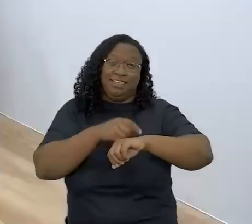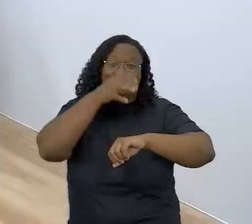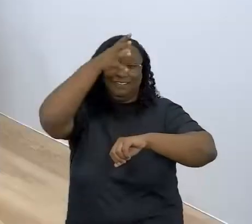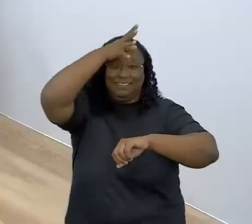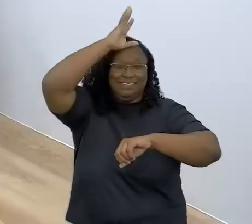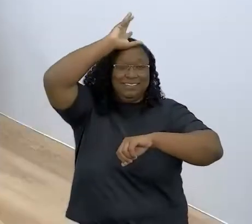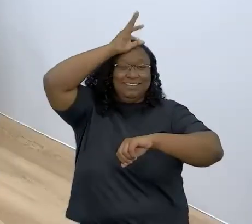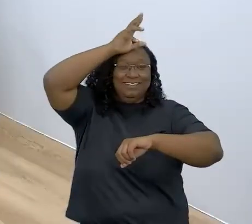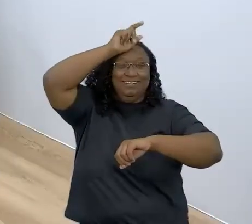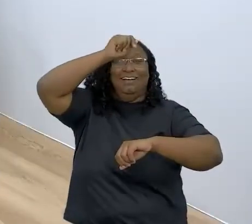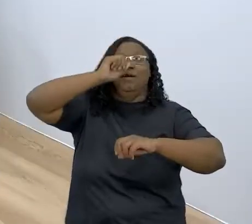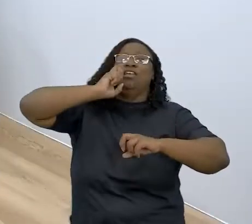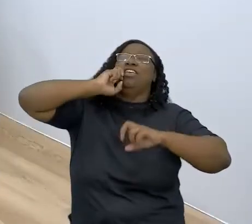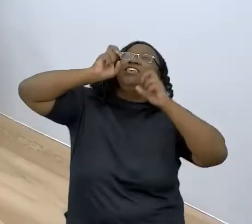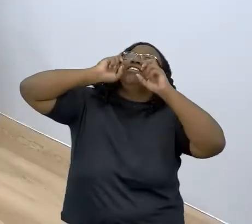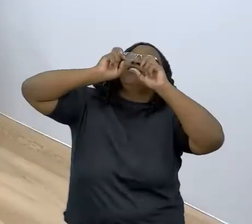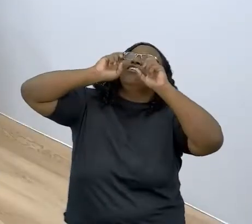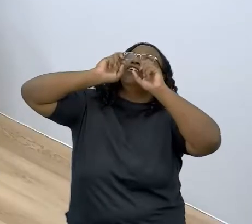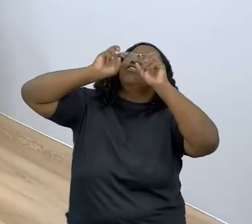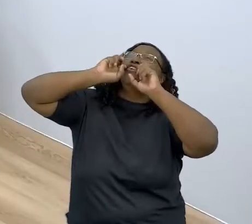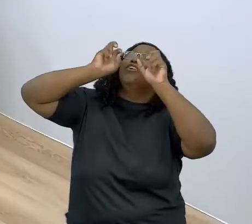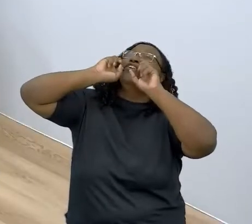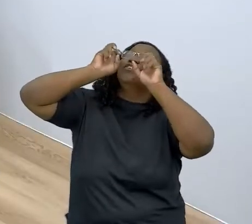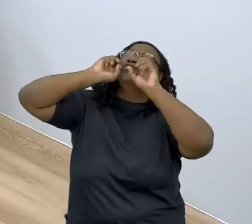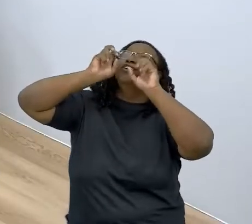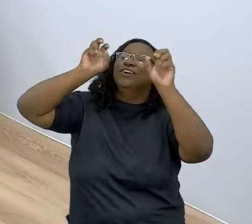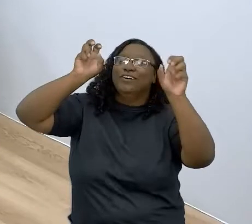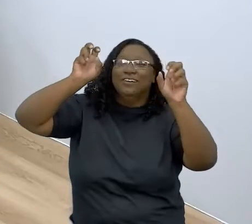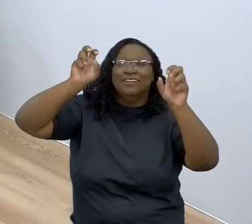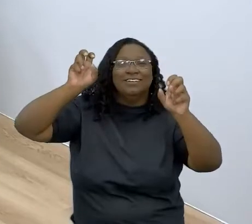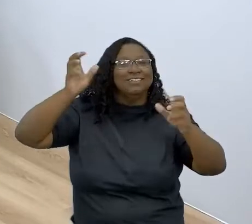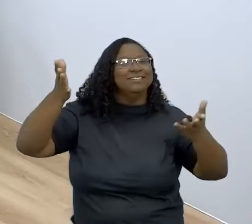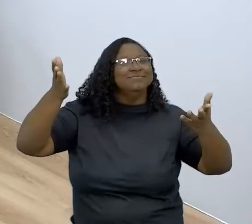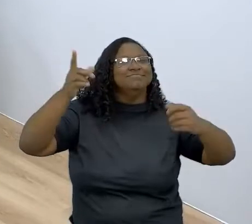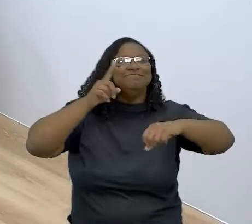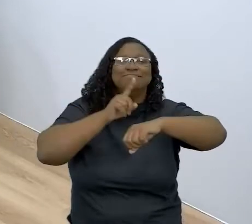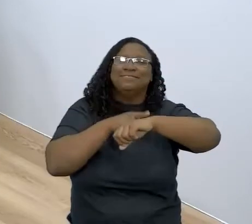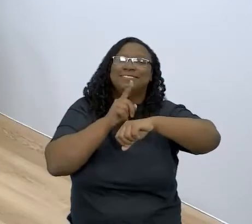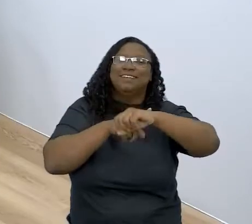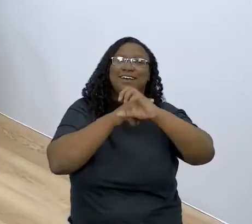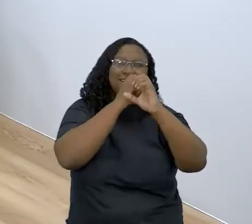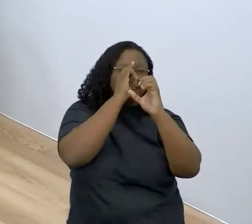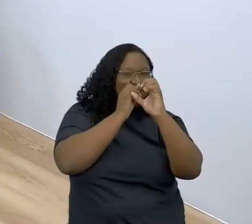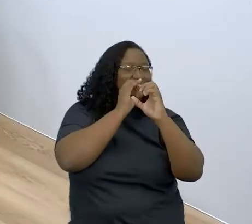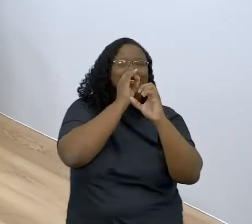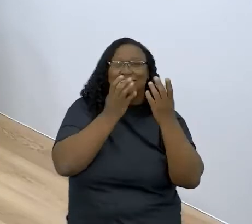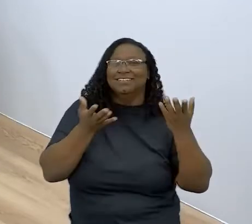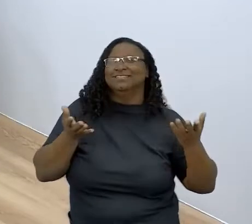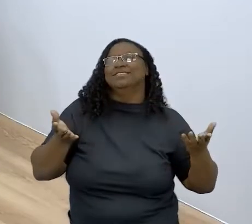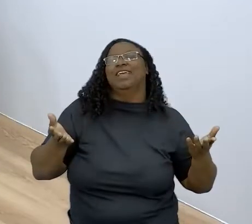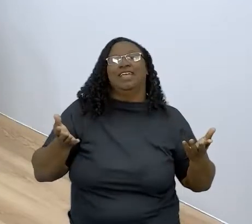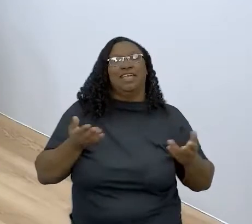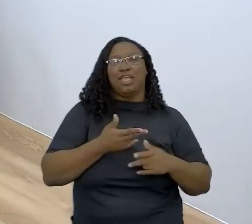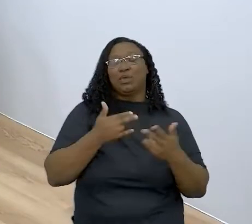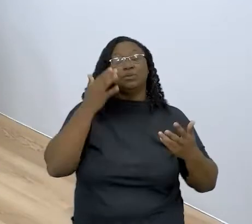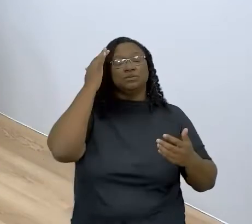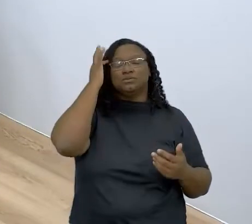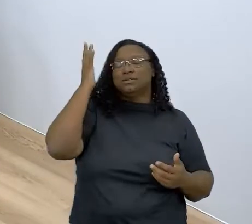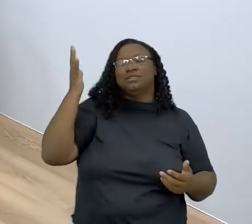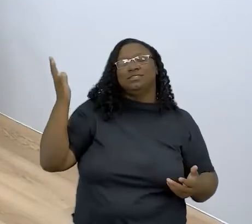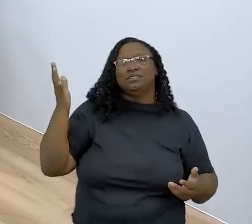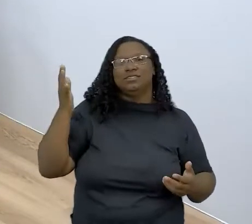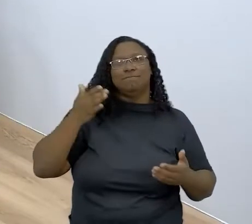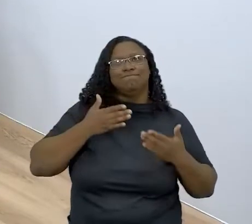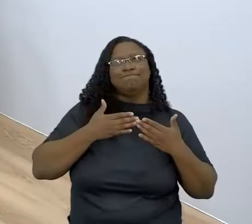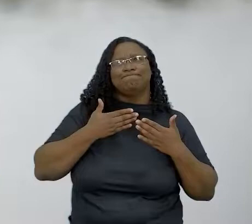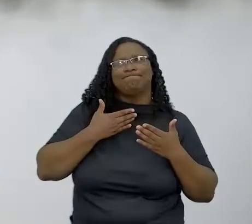Ai, meu Deus! E aí começava aquele festival de galinhas, e bem na hora da gravação. Então, assim, coisas que você não imagina, mas foge do